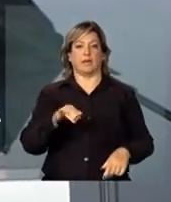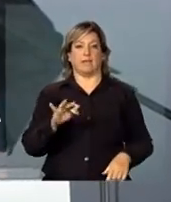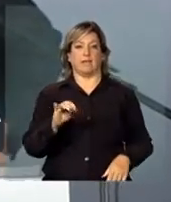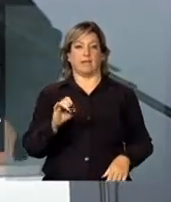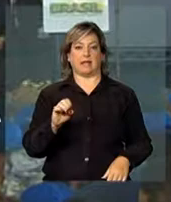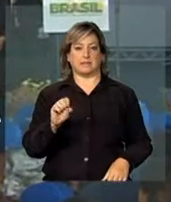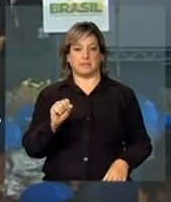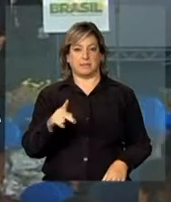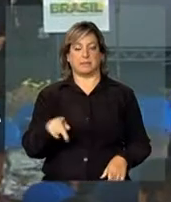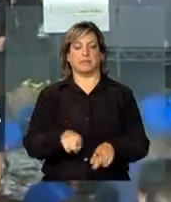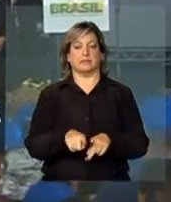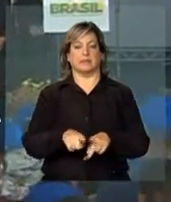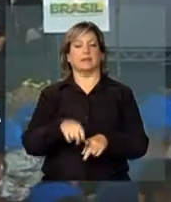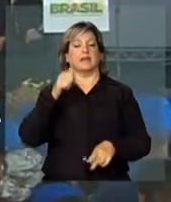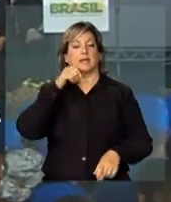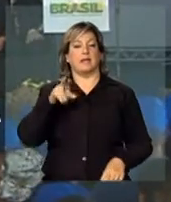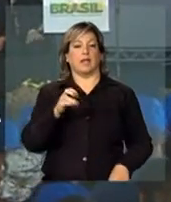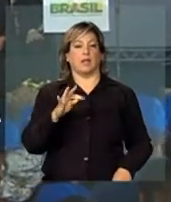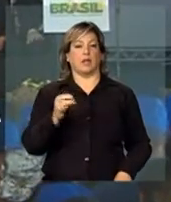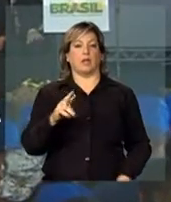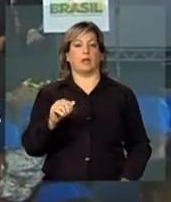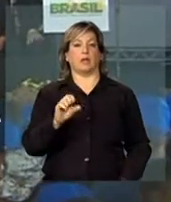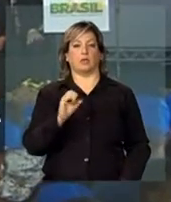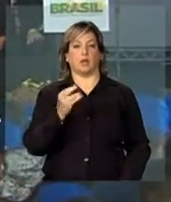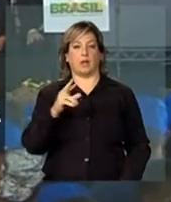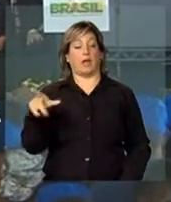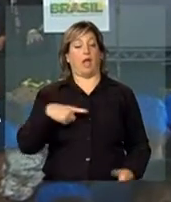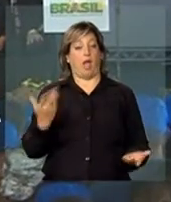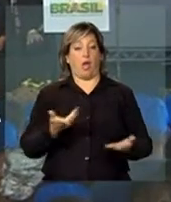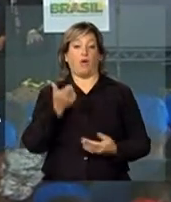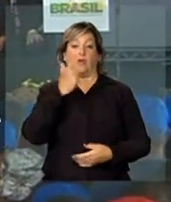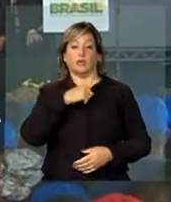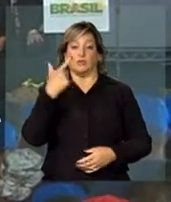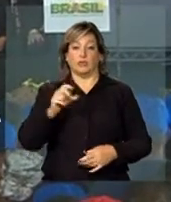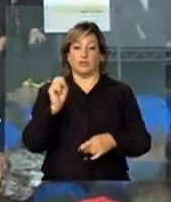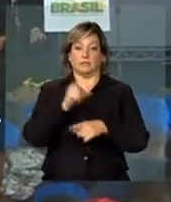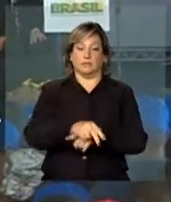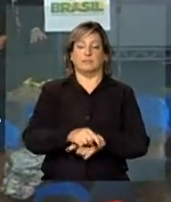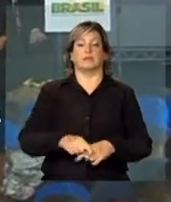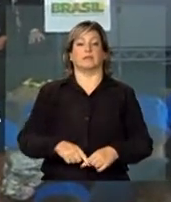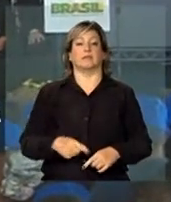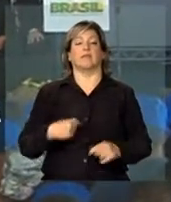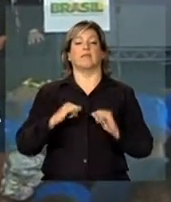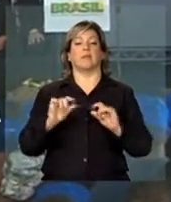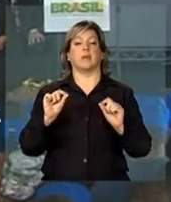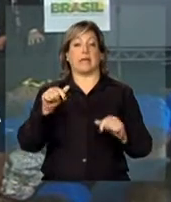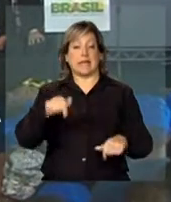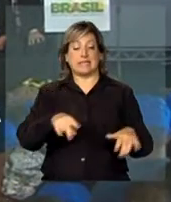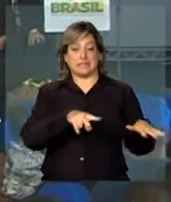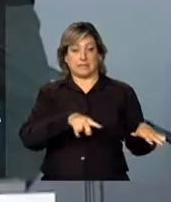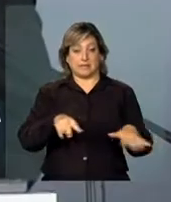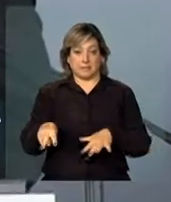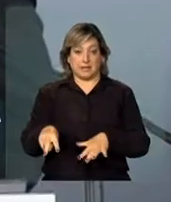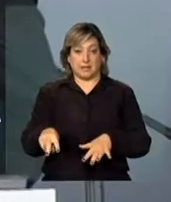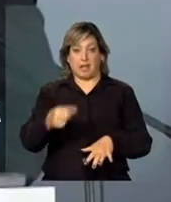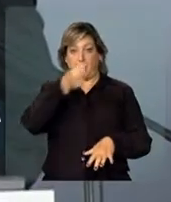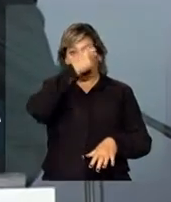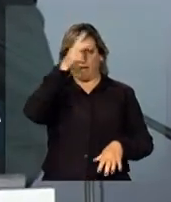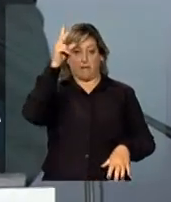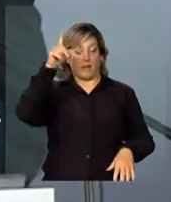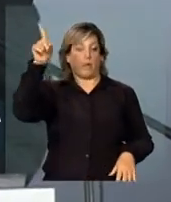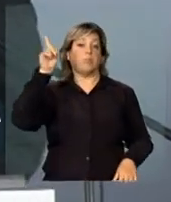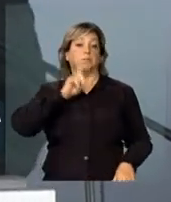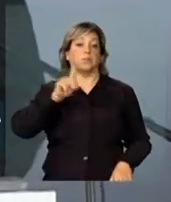reitora Soraya, que foi agora recém-eleita, para dizer o seguinte. Haddad, nessa semana, o prefeito de Nova